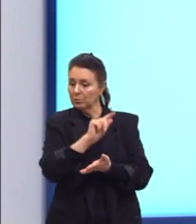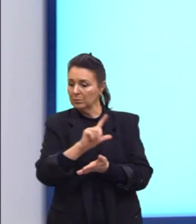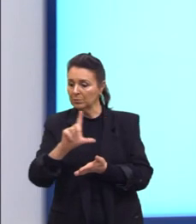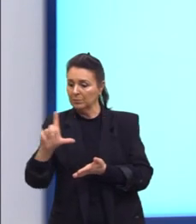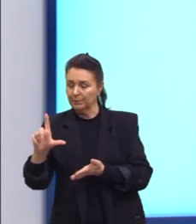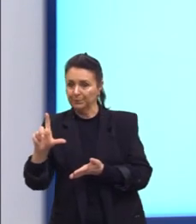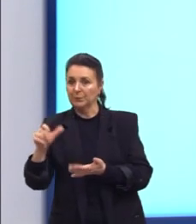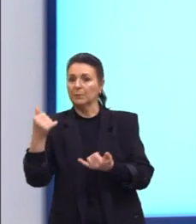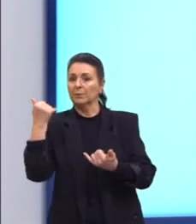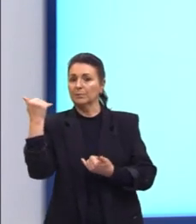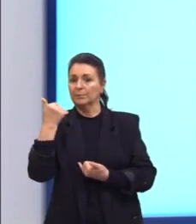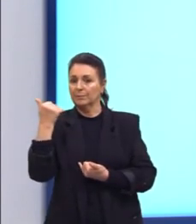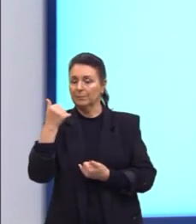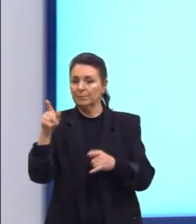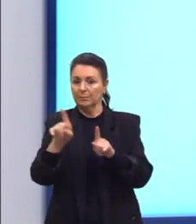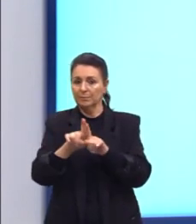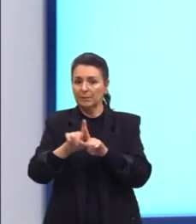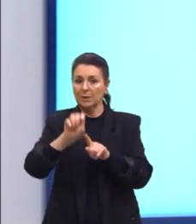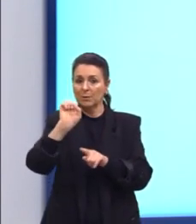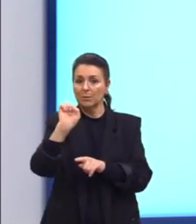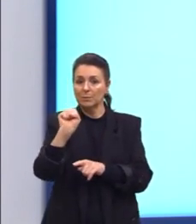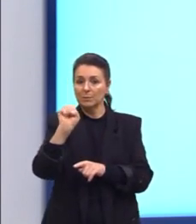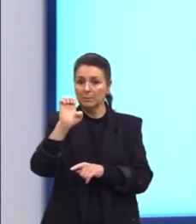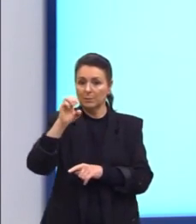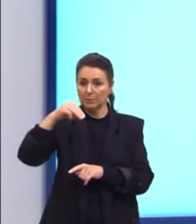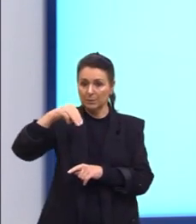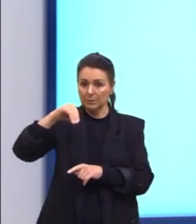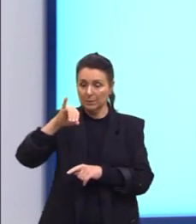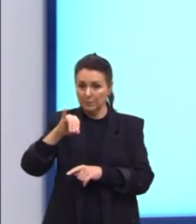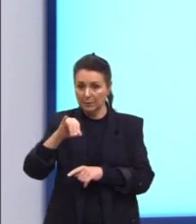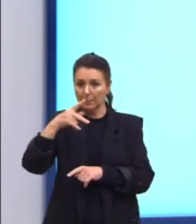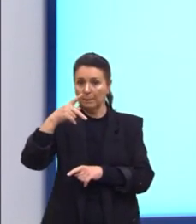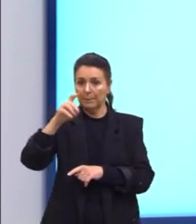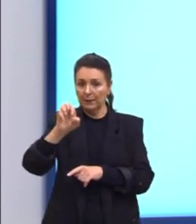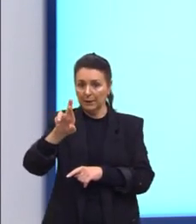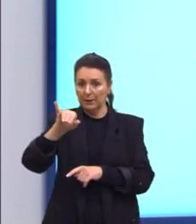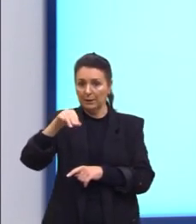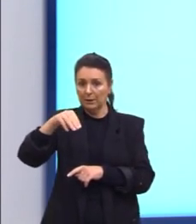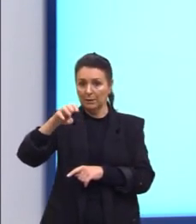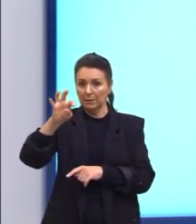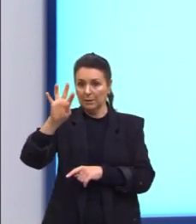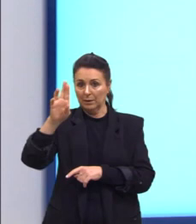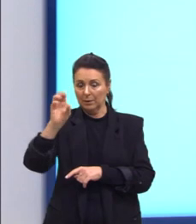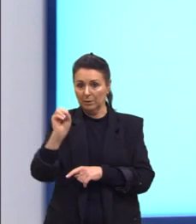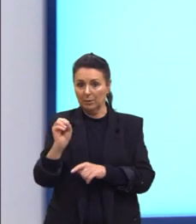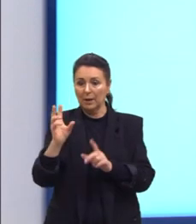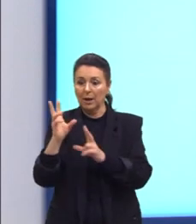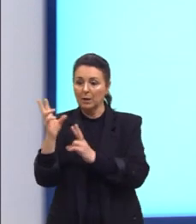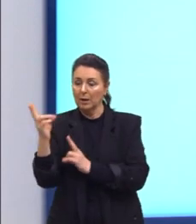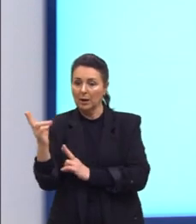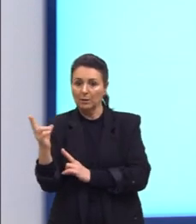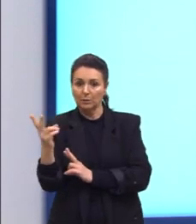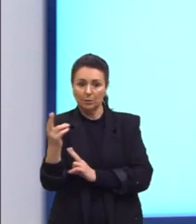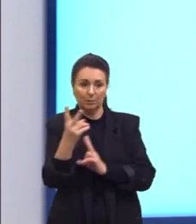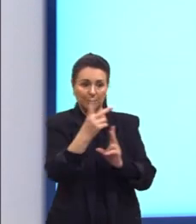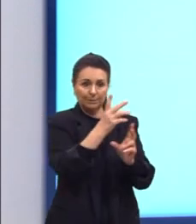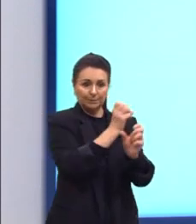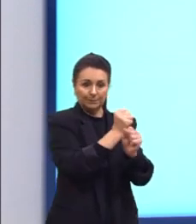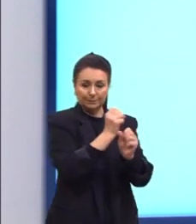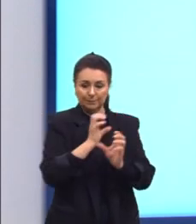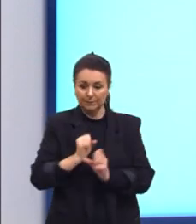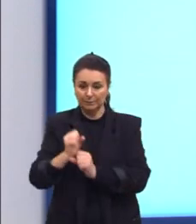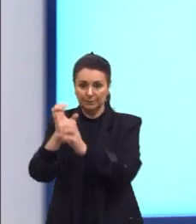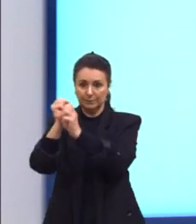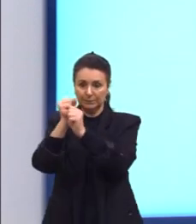que nós precisamos é o semiperímetro. É a soma de todos os lados da figura, que aqui a gente identificou